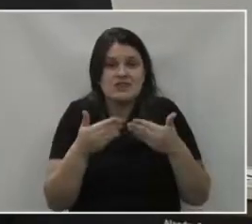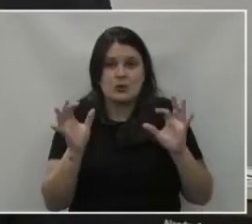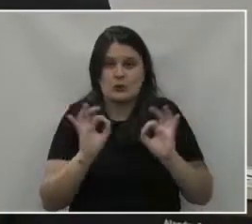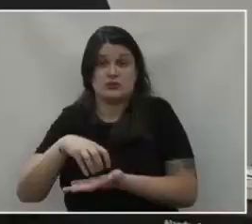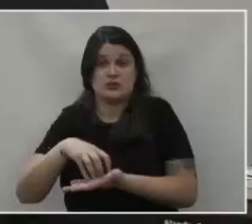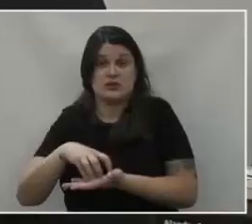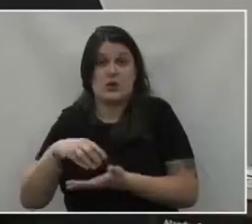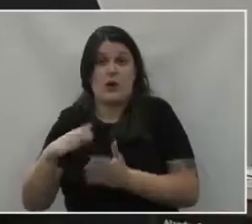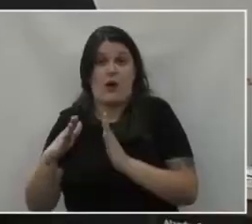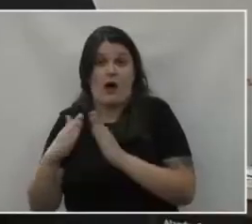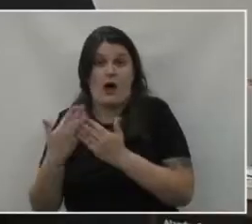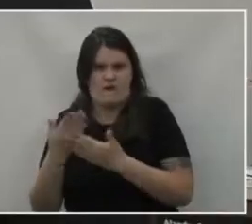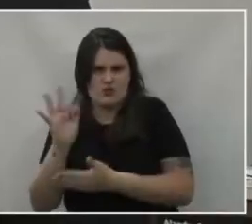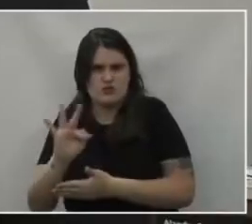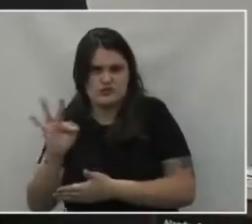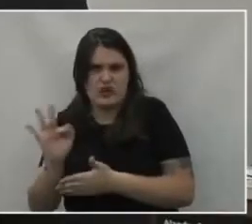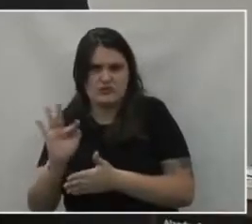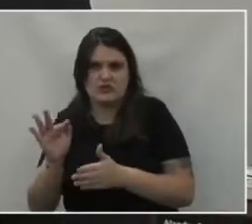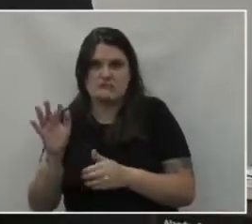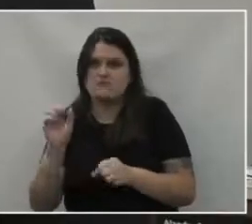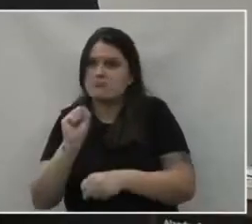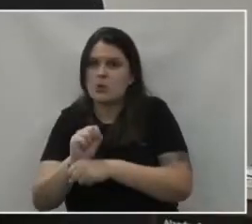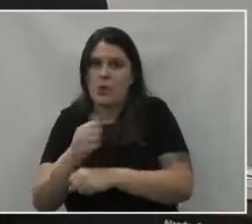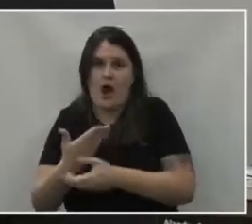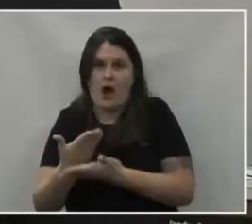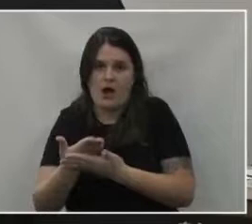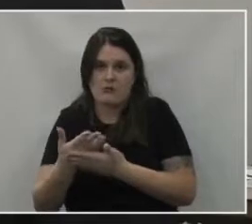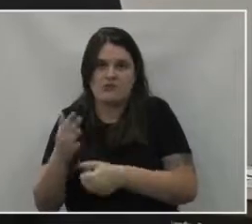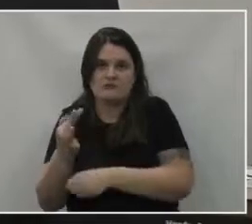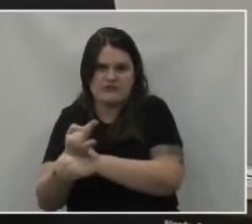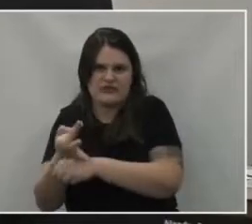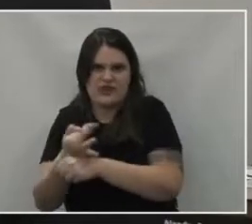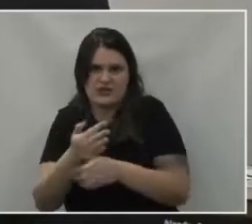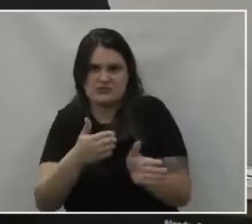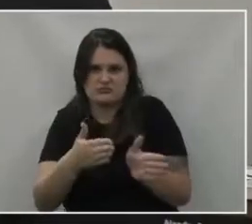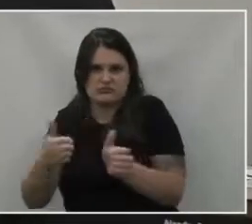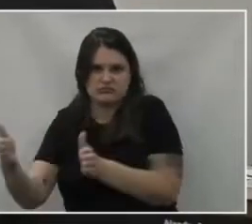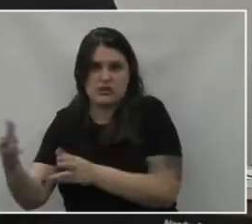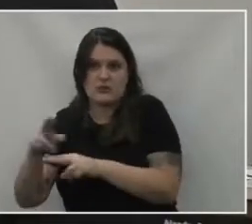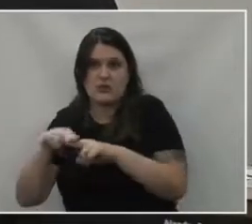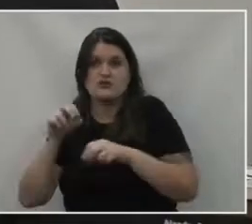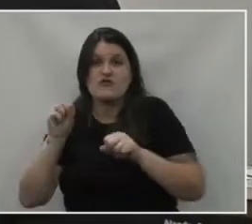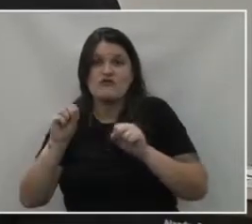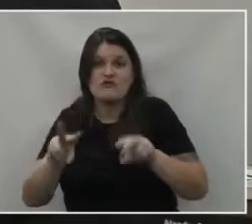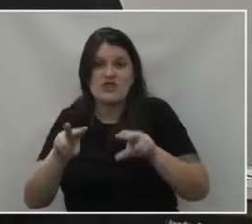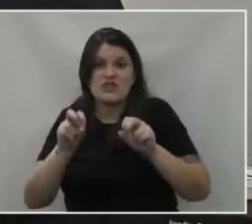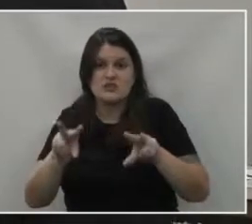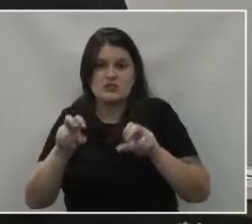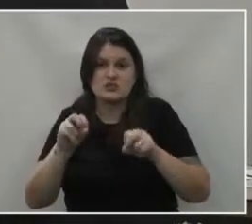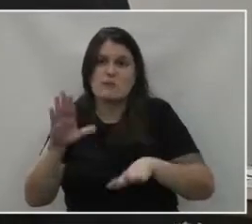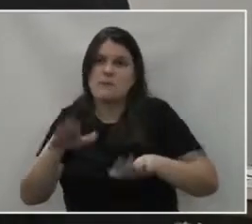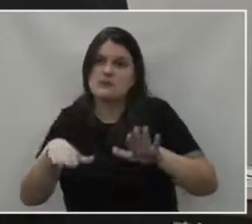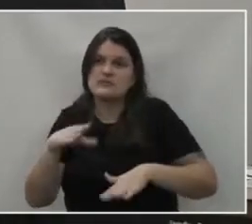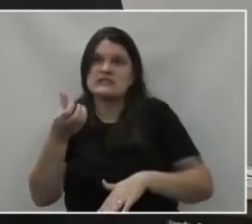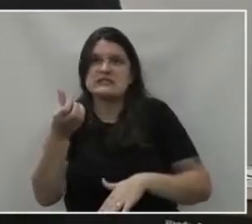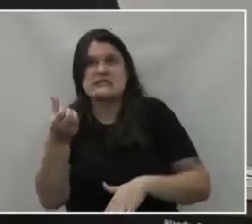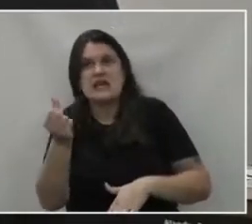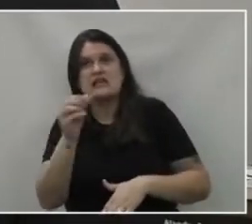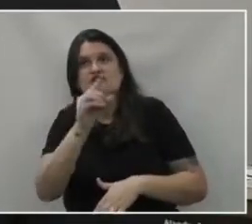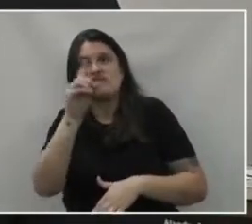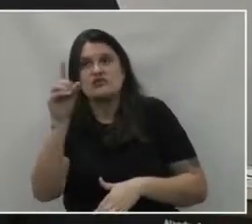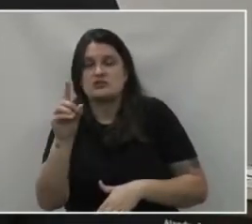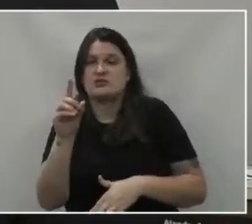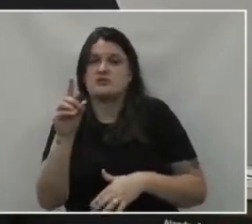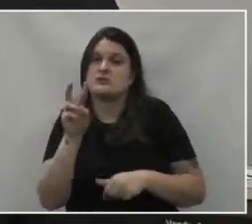desses casos pela questão do vírus, da manifestação do vírus, que o vírus se manifesta até o sexto dia então